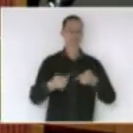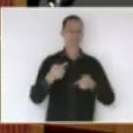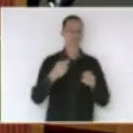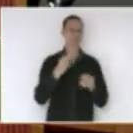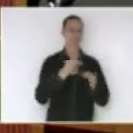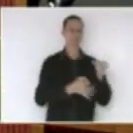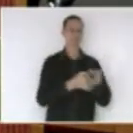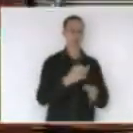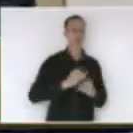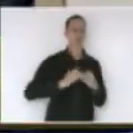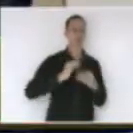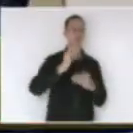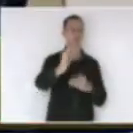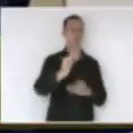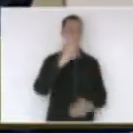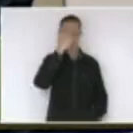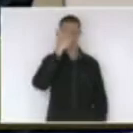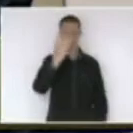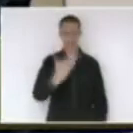inclusive, para frente. Obrigado.